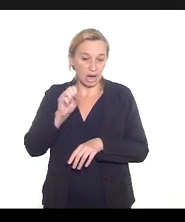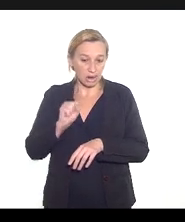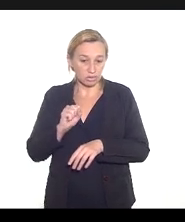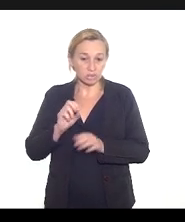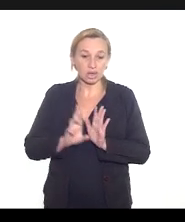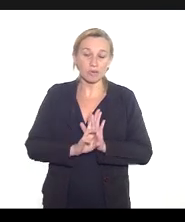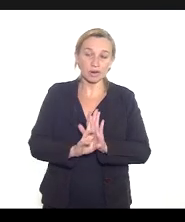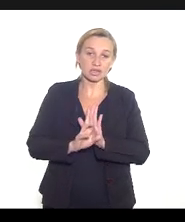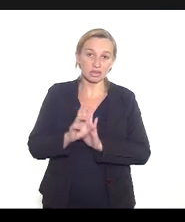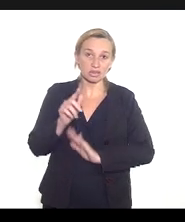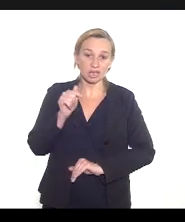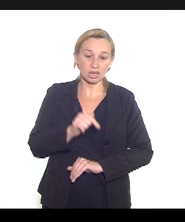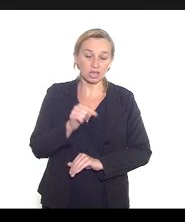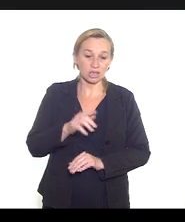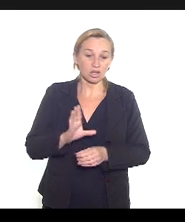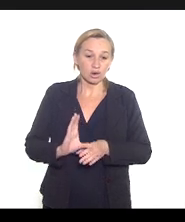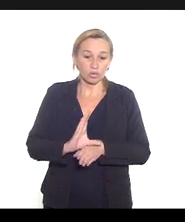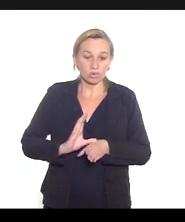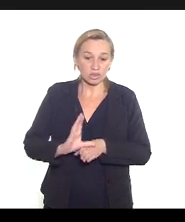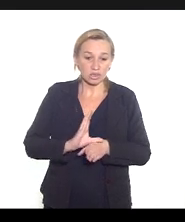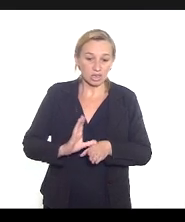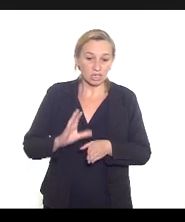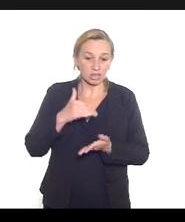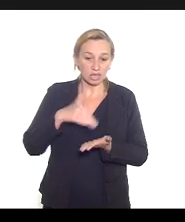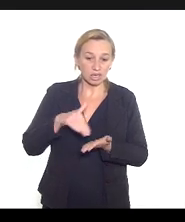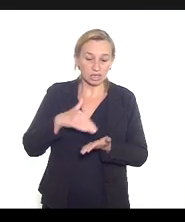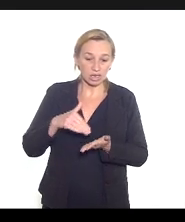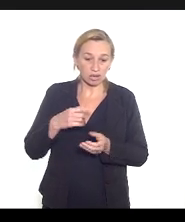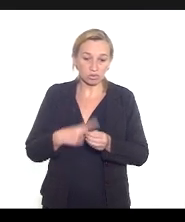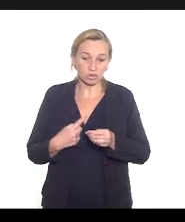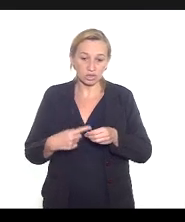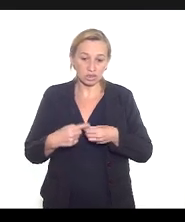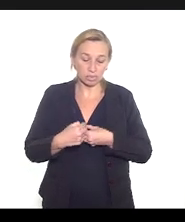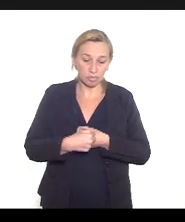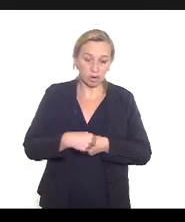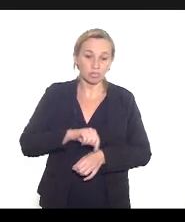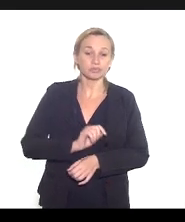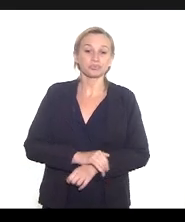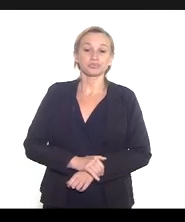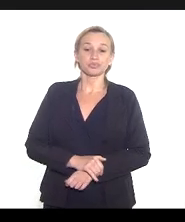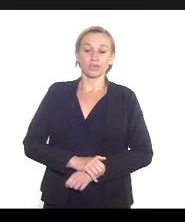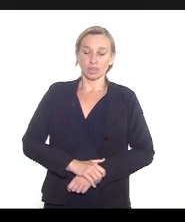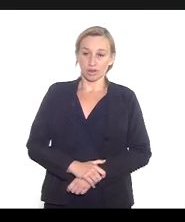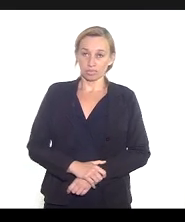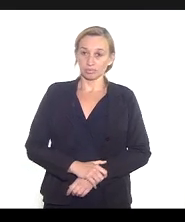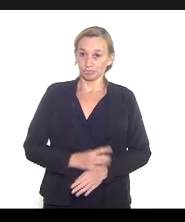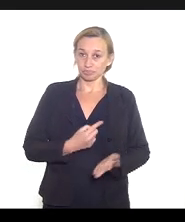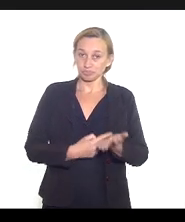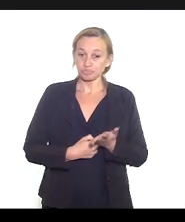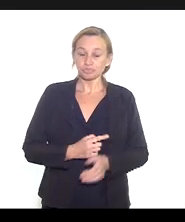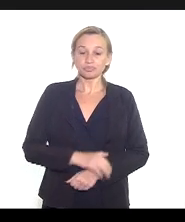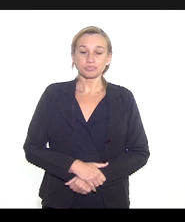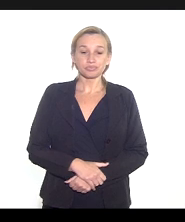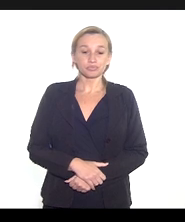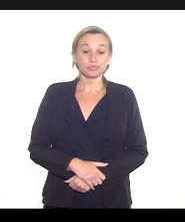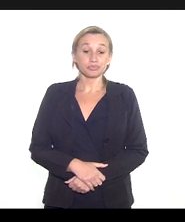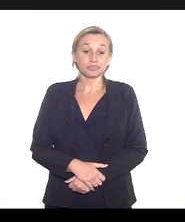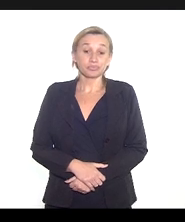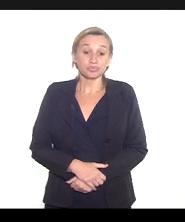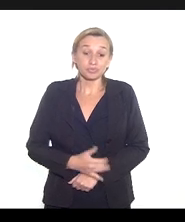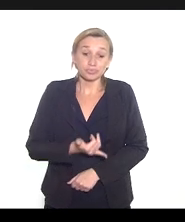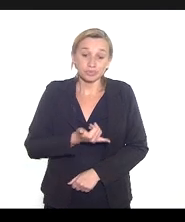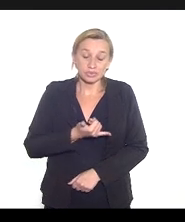representa aqui o Conselho de Secretários Municipais e por certo terá muito a contribuir vou ser indelicada